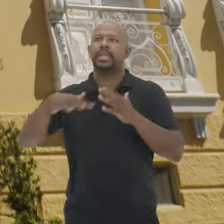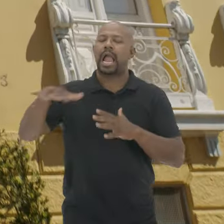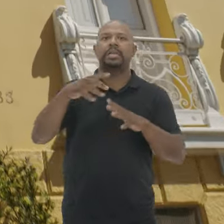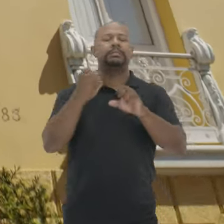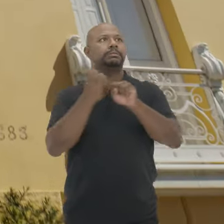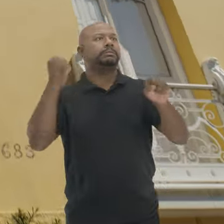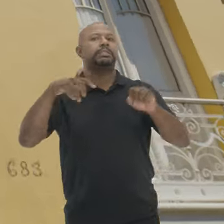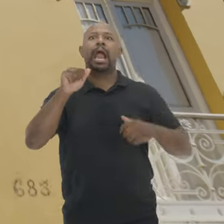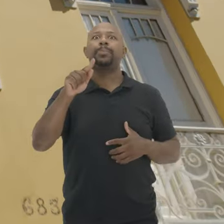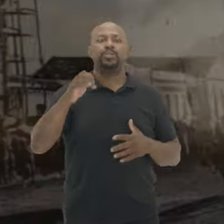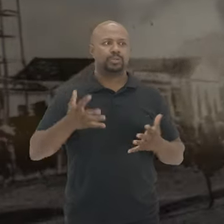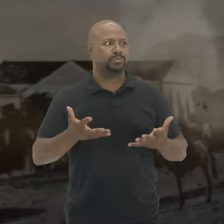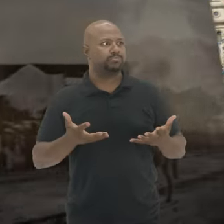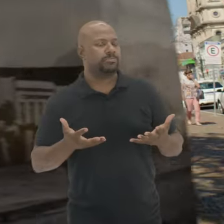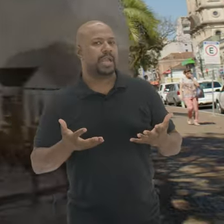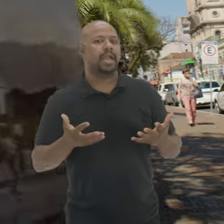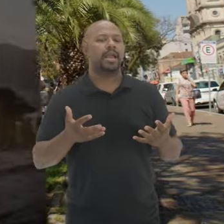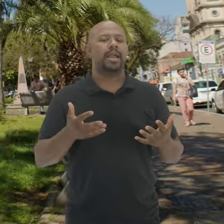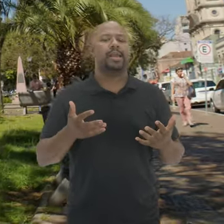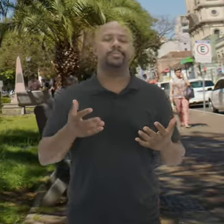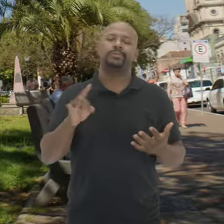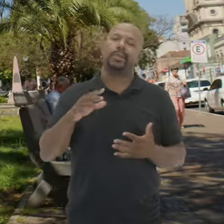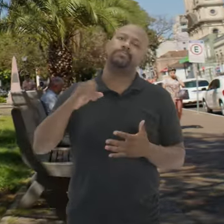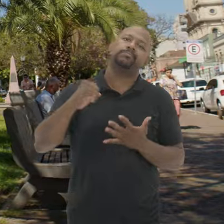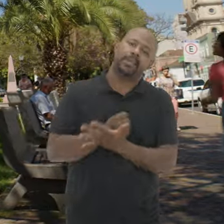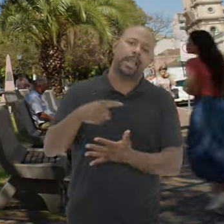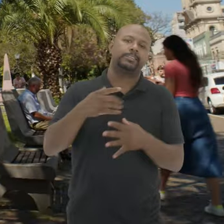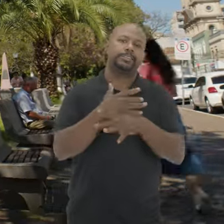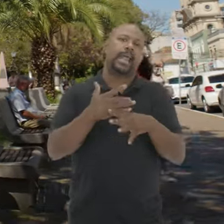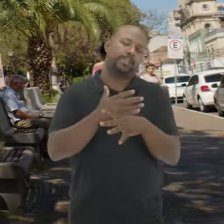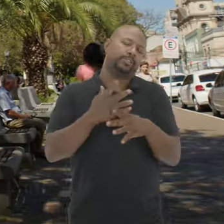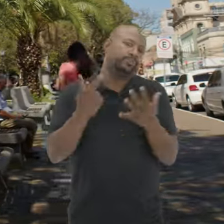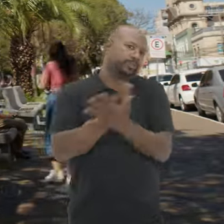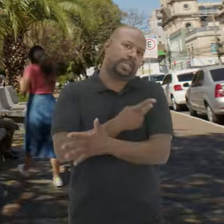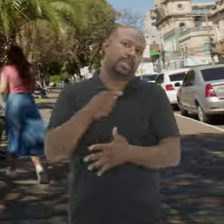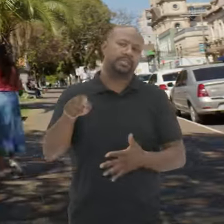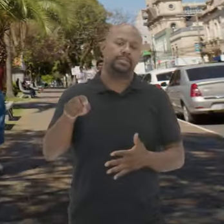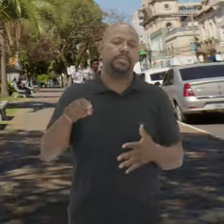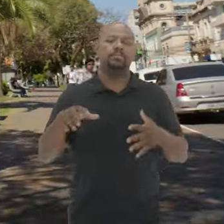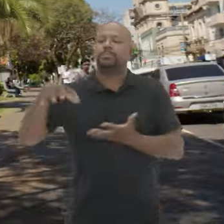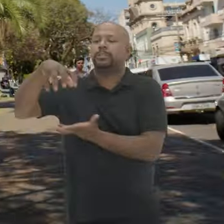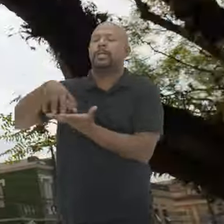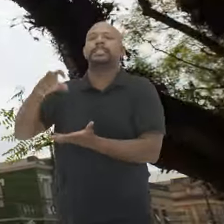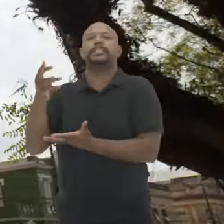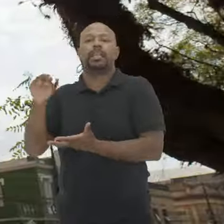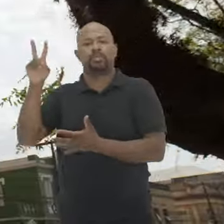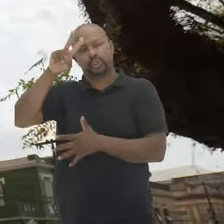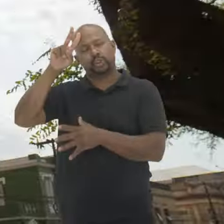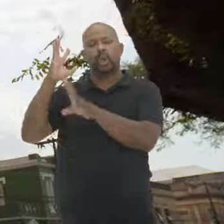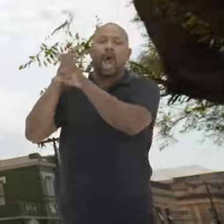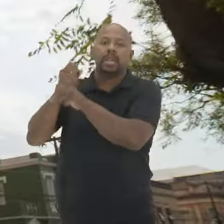Nas residências Nos casarões Só a pena Que como as cidades Normalmente acaba acontecendo Que o centro